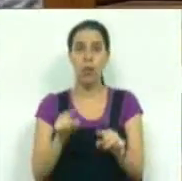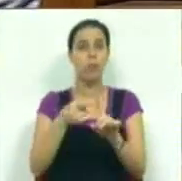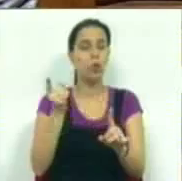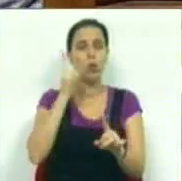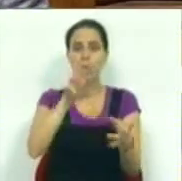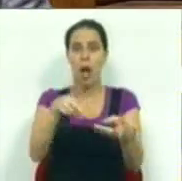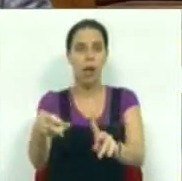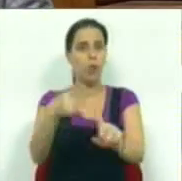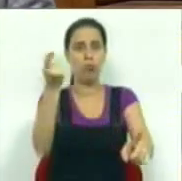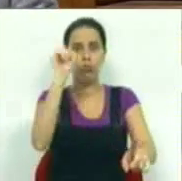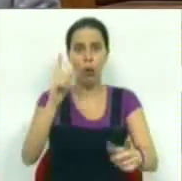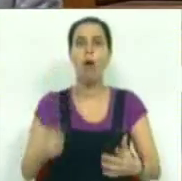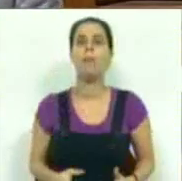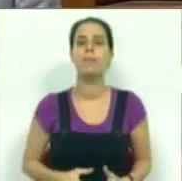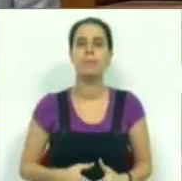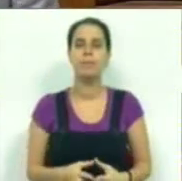seja essa a alternativa.